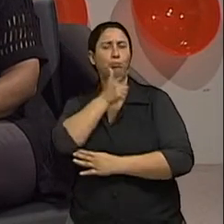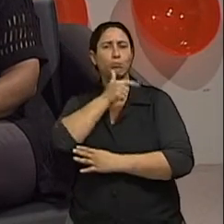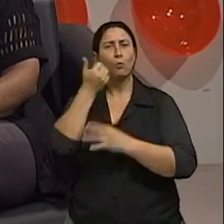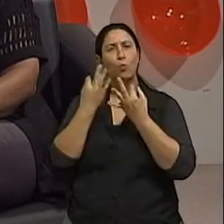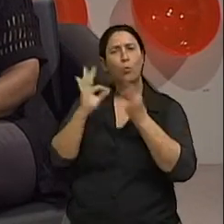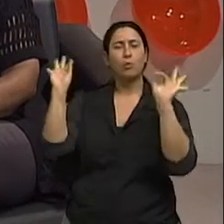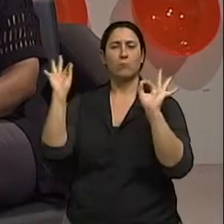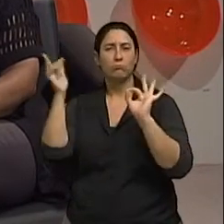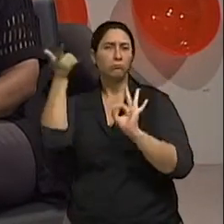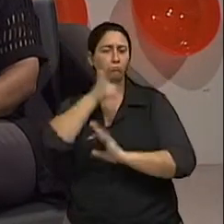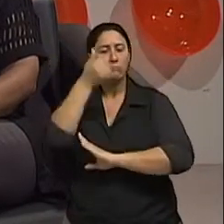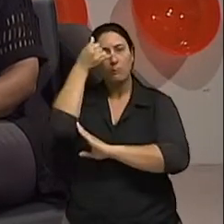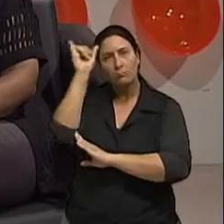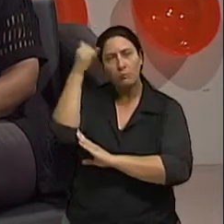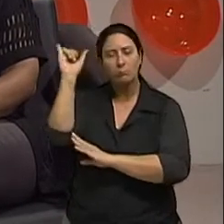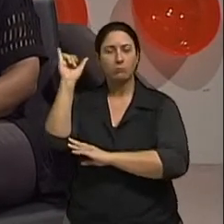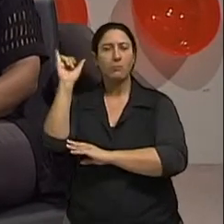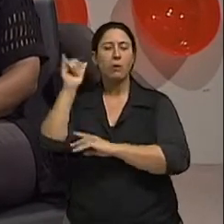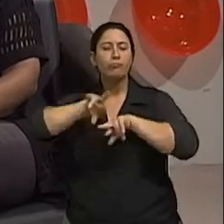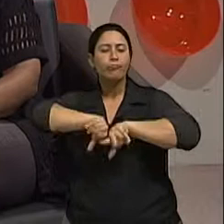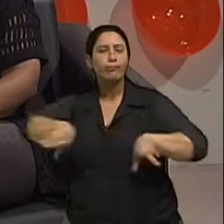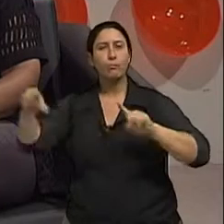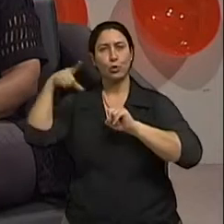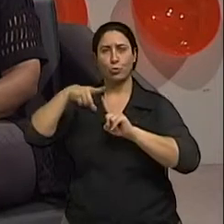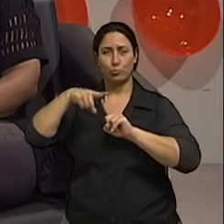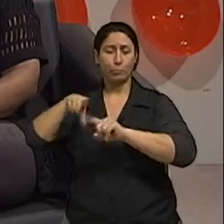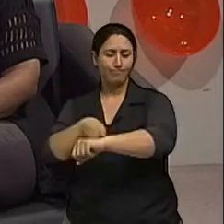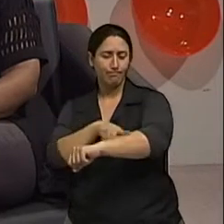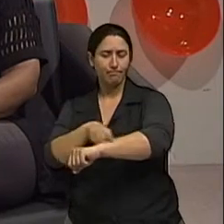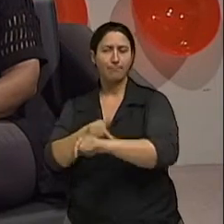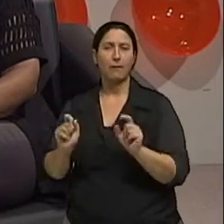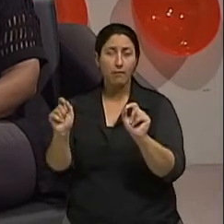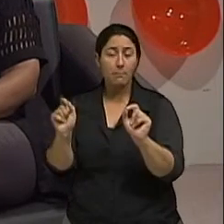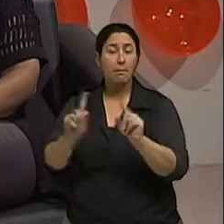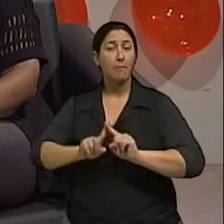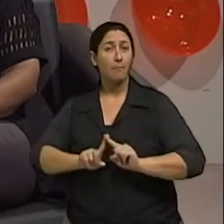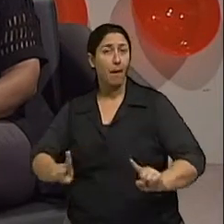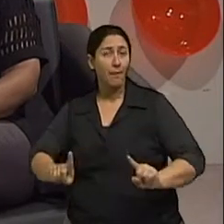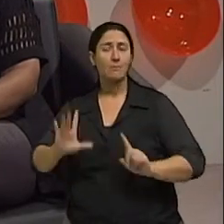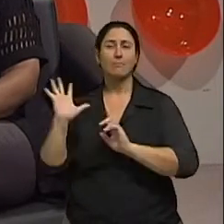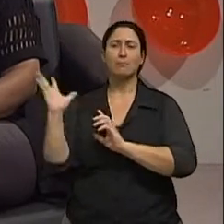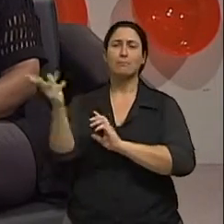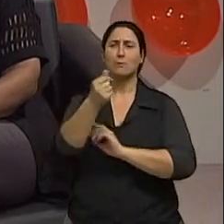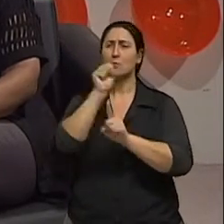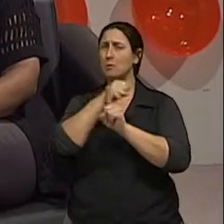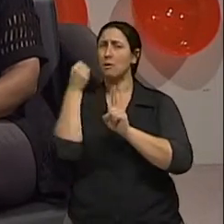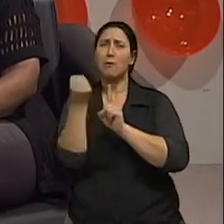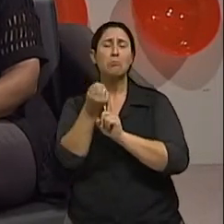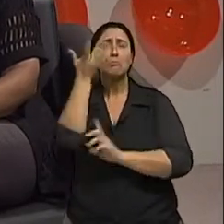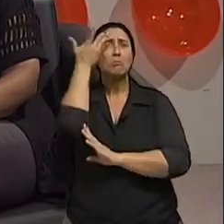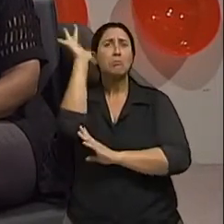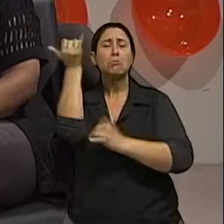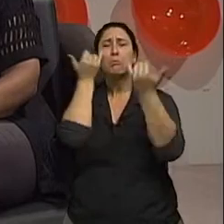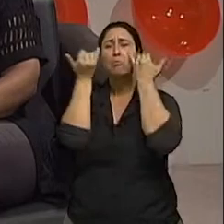ao combate a vários tipos da doença. Mas nem sempre essa informação chega à sociedade. O melanoma é o que